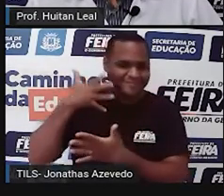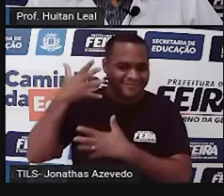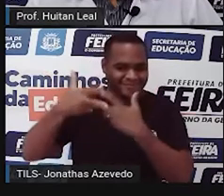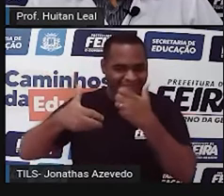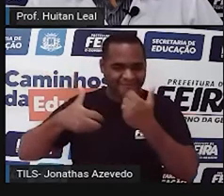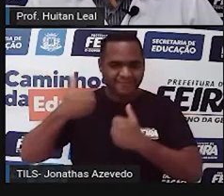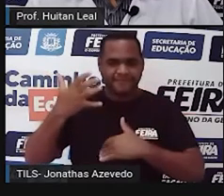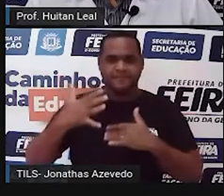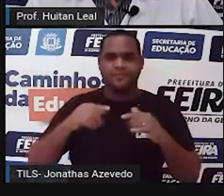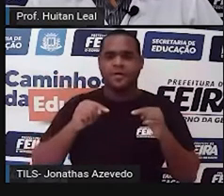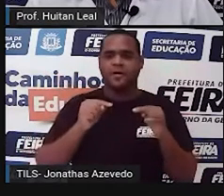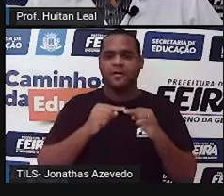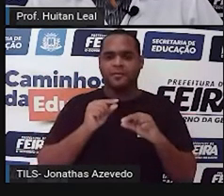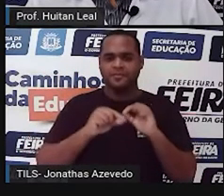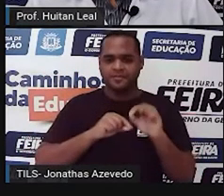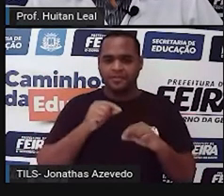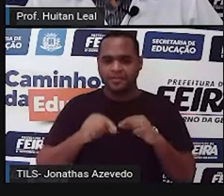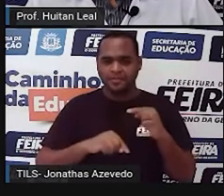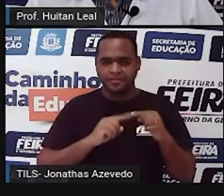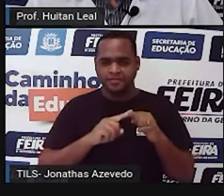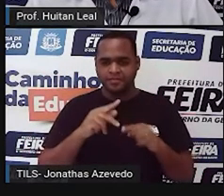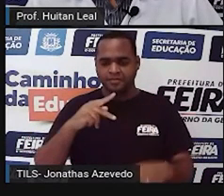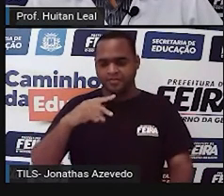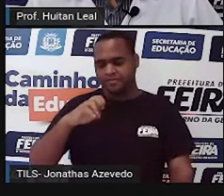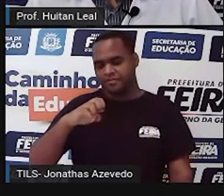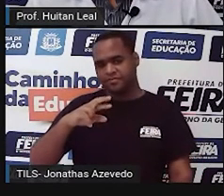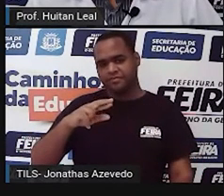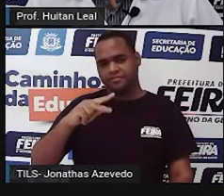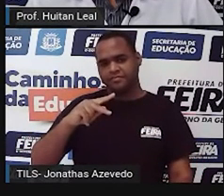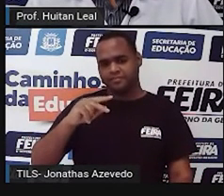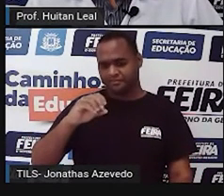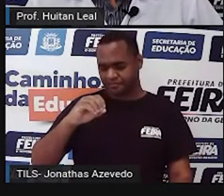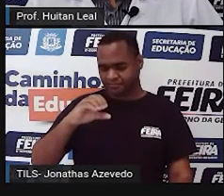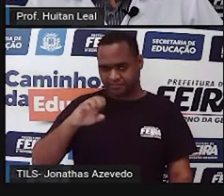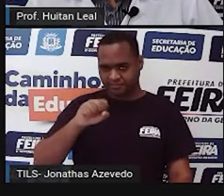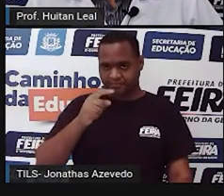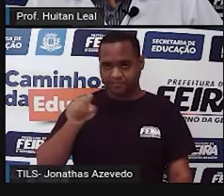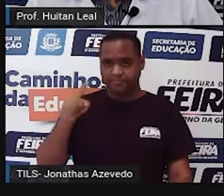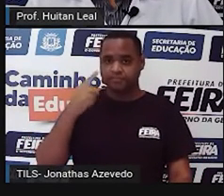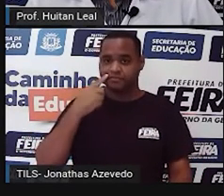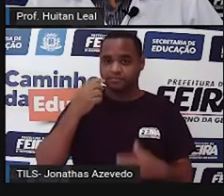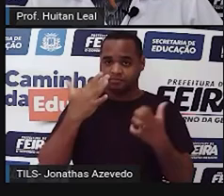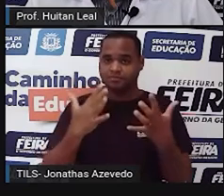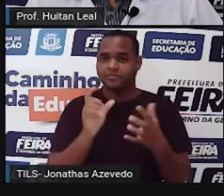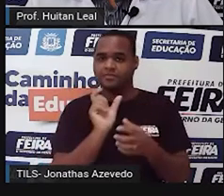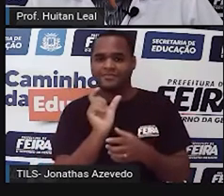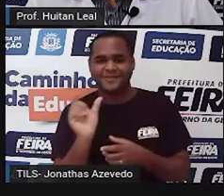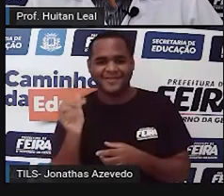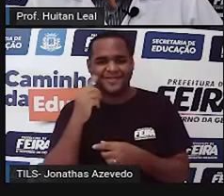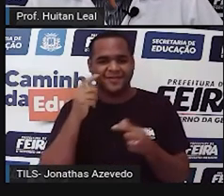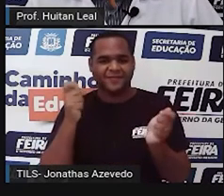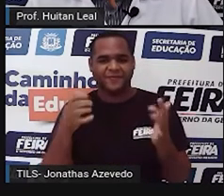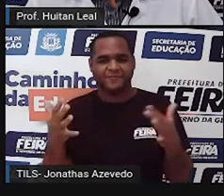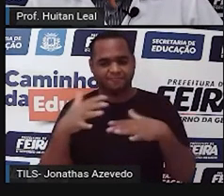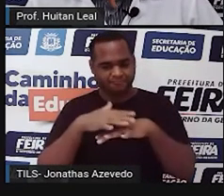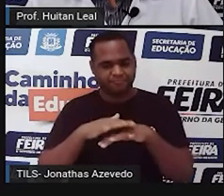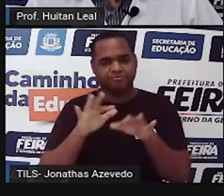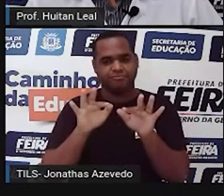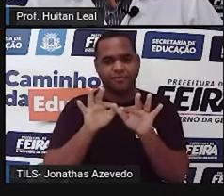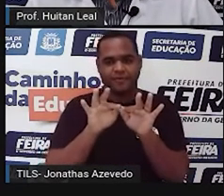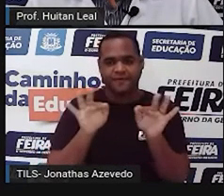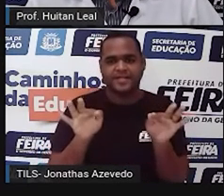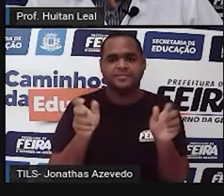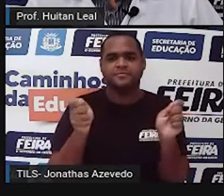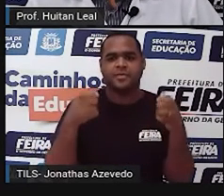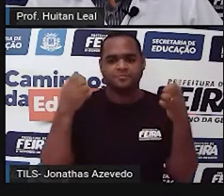Mas, afinal, o que são mesmo preposições? Preposições são palavras que unem dois termos de uma oração